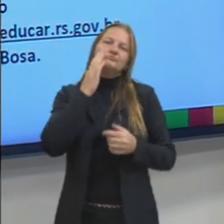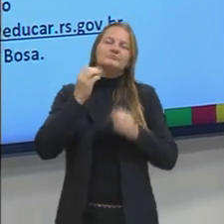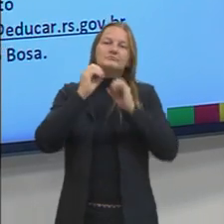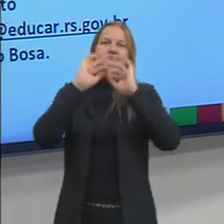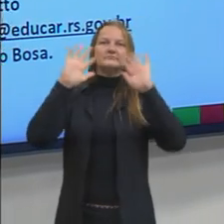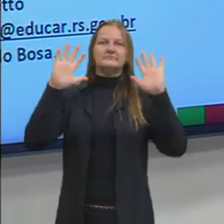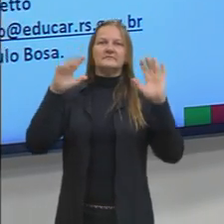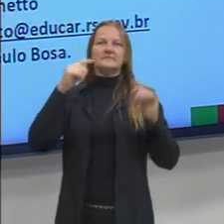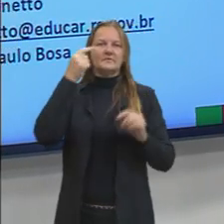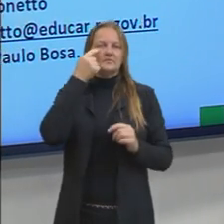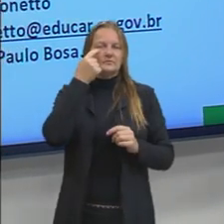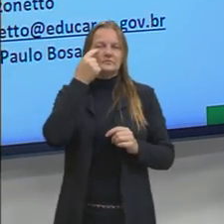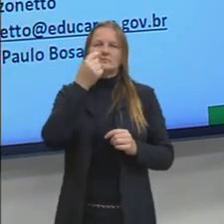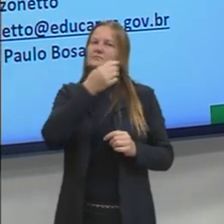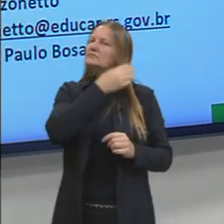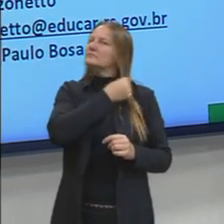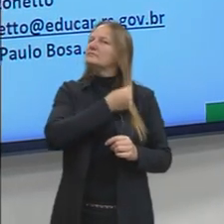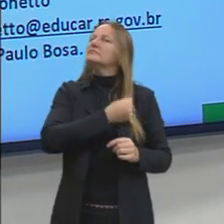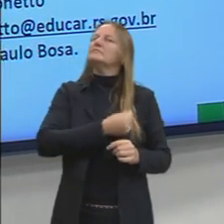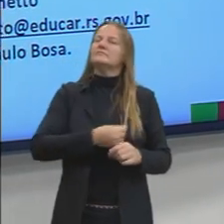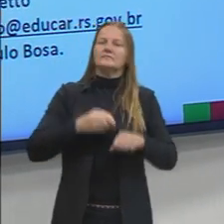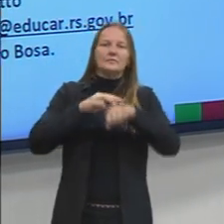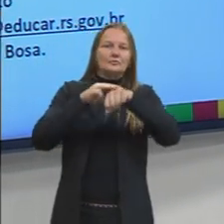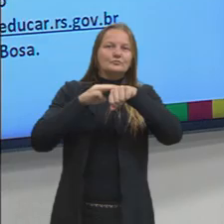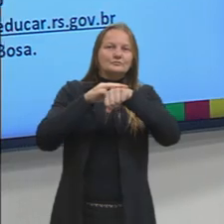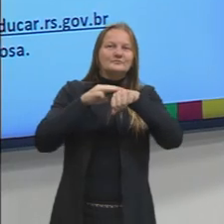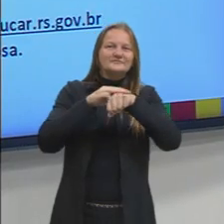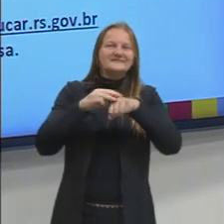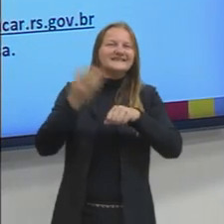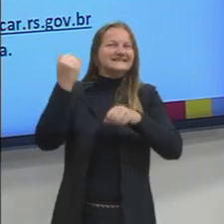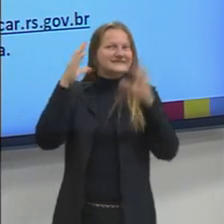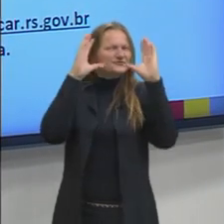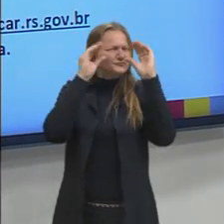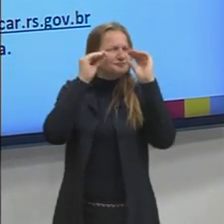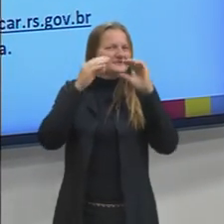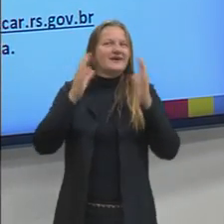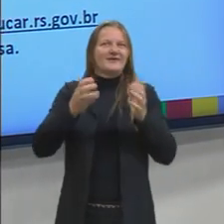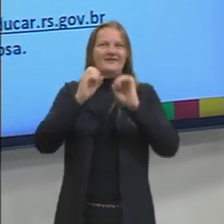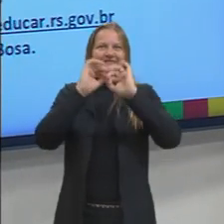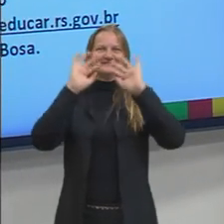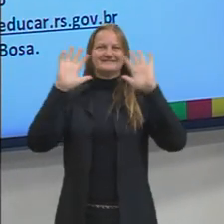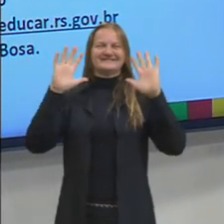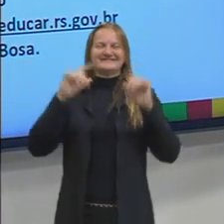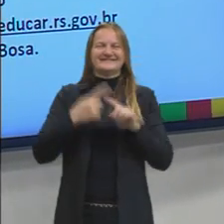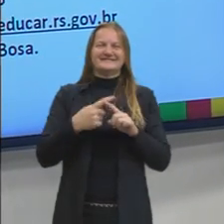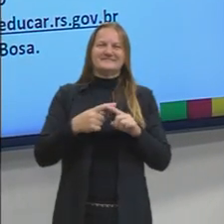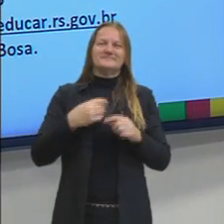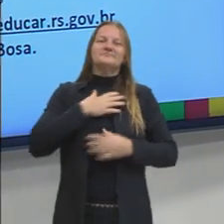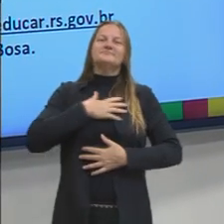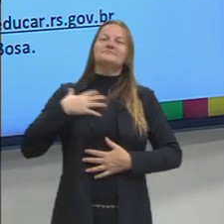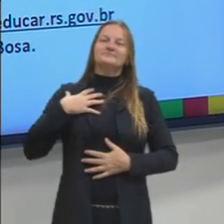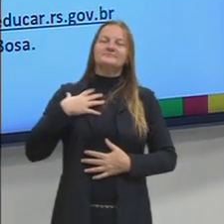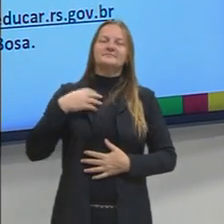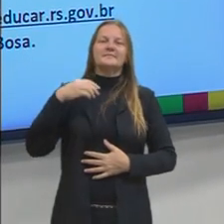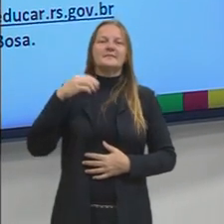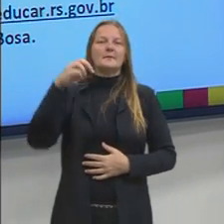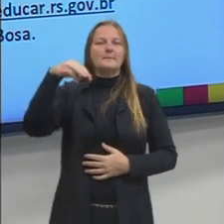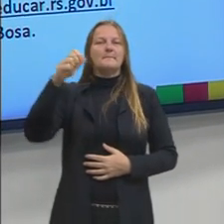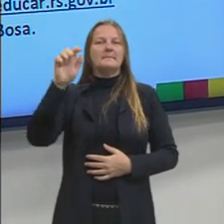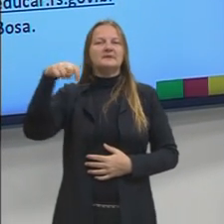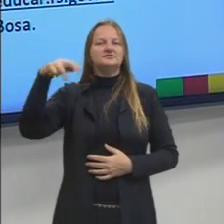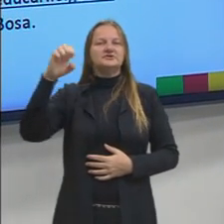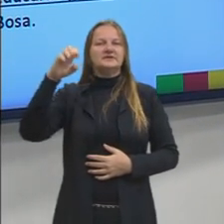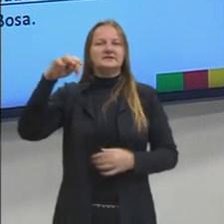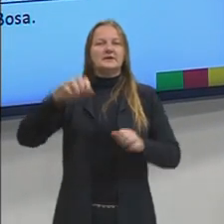cabelos e olhos castanhos, os cabelos já foram castanhos mais escuros, visto uma camiseta magenta, uma calça preta,